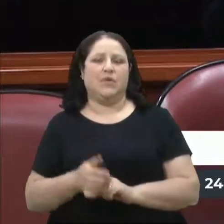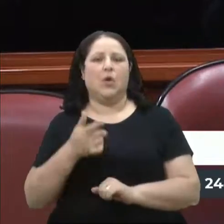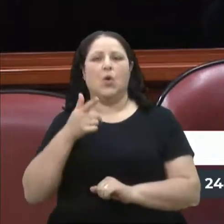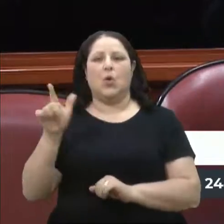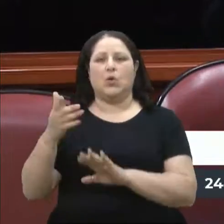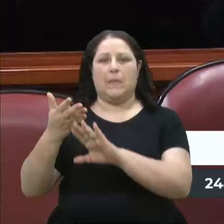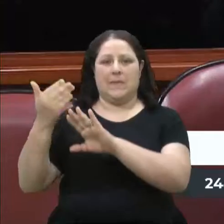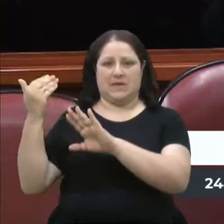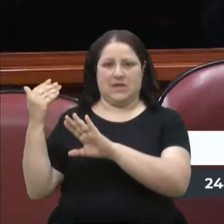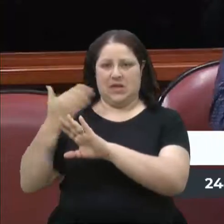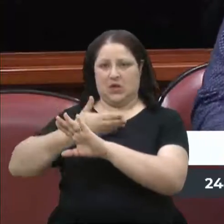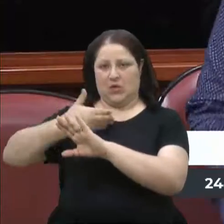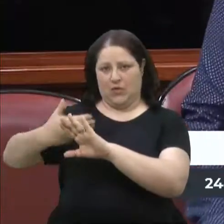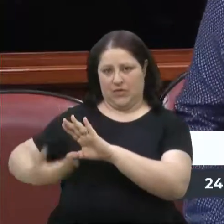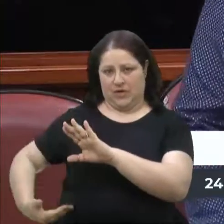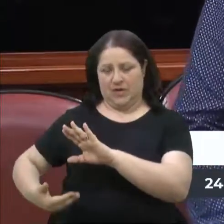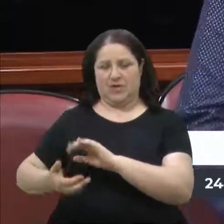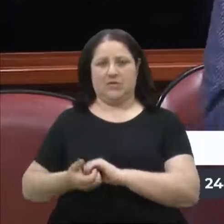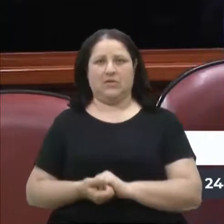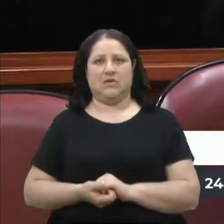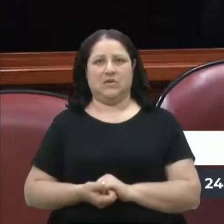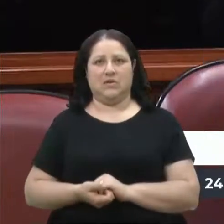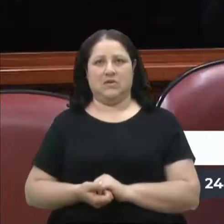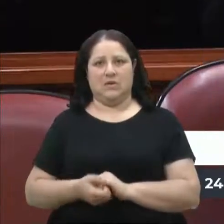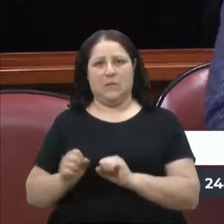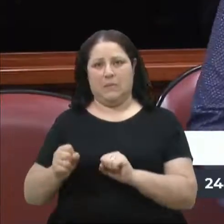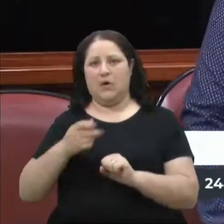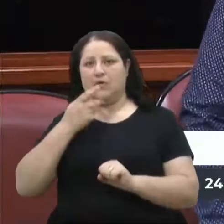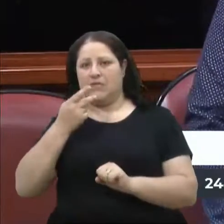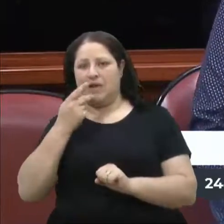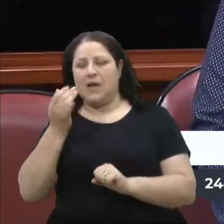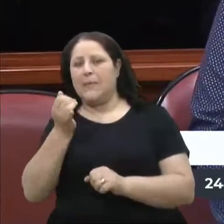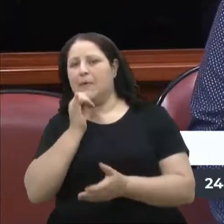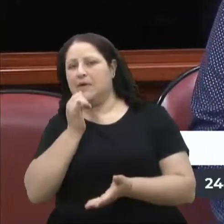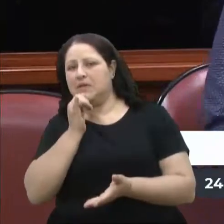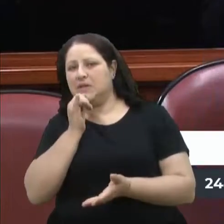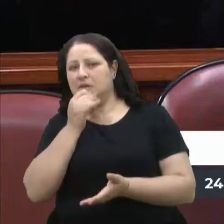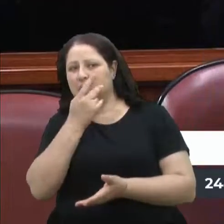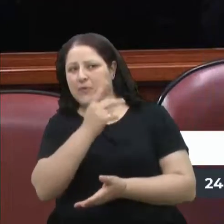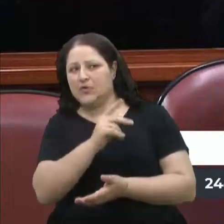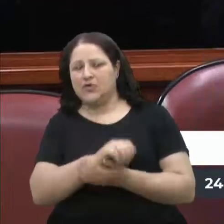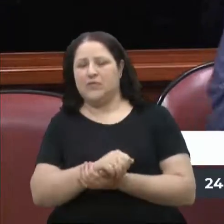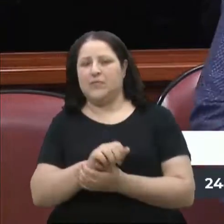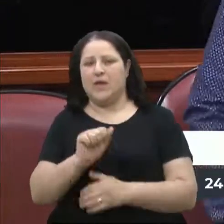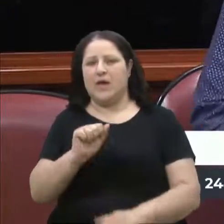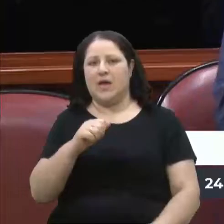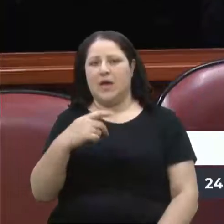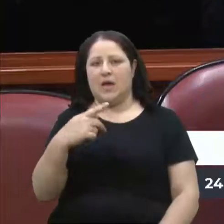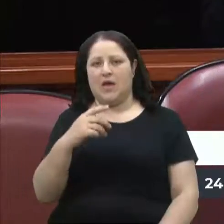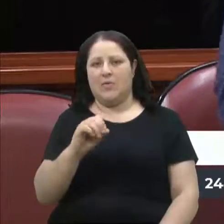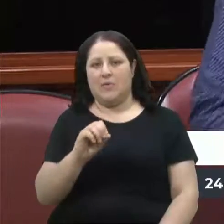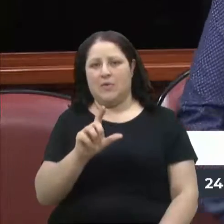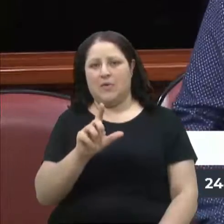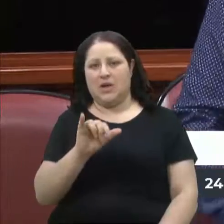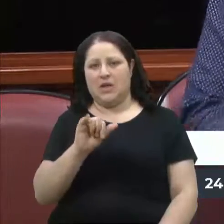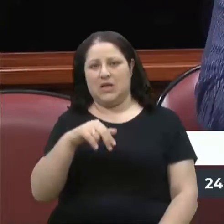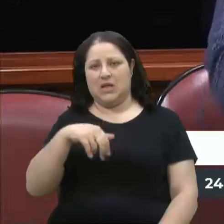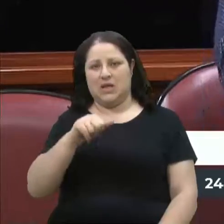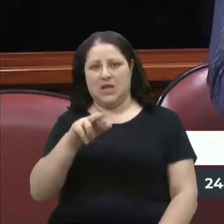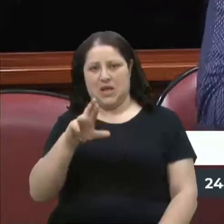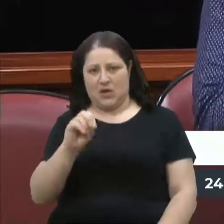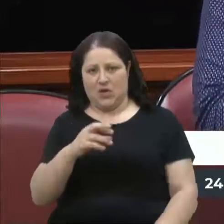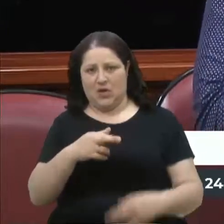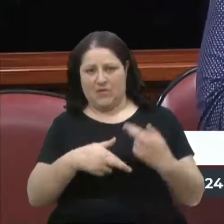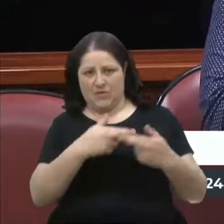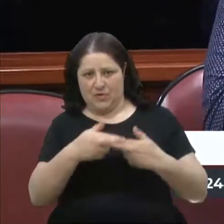governos, posso lhe citar, por exemplo, o Apolinário, foi reformado no governo Tarso,